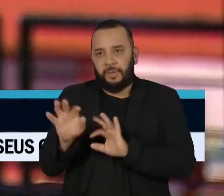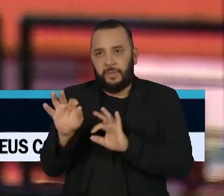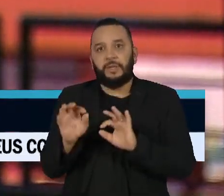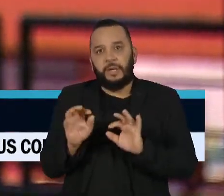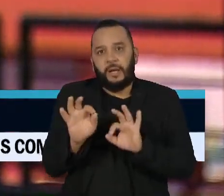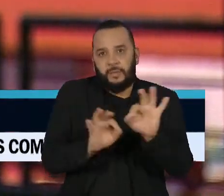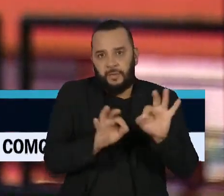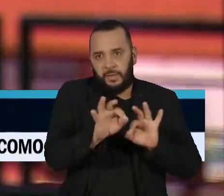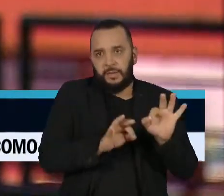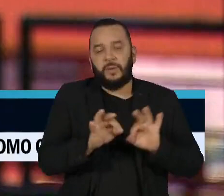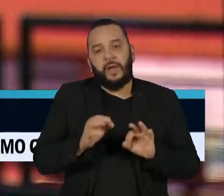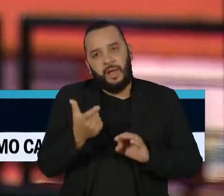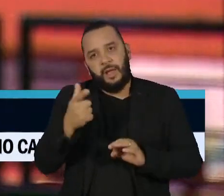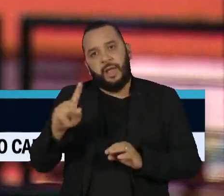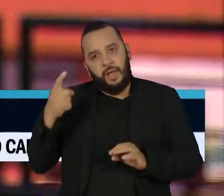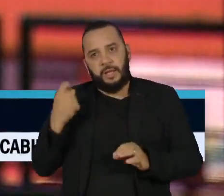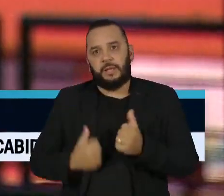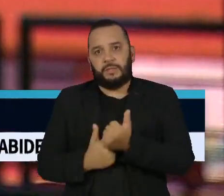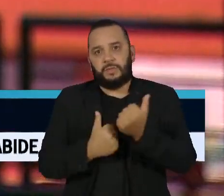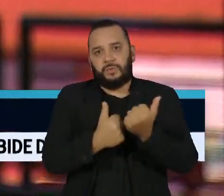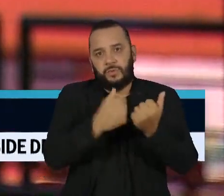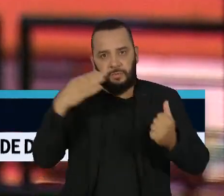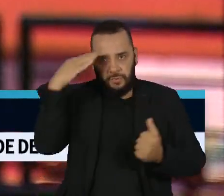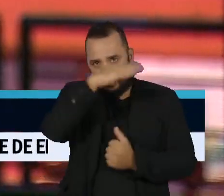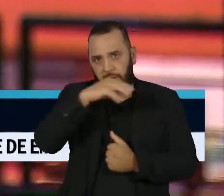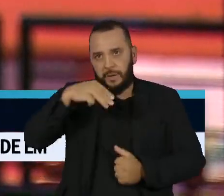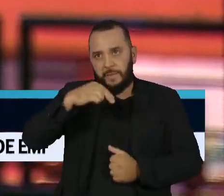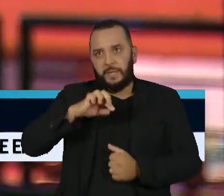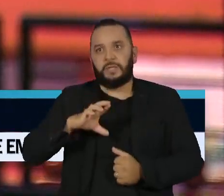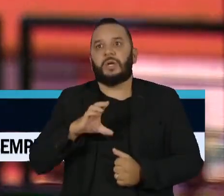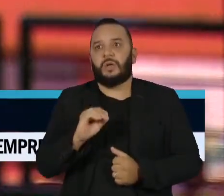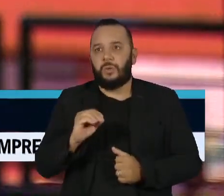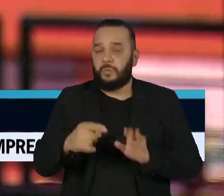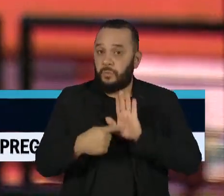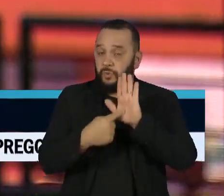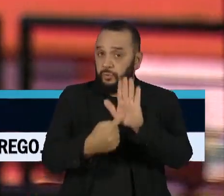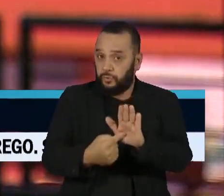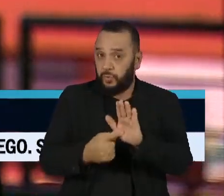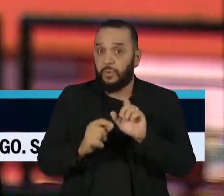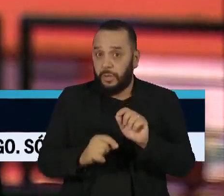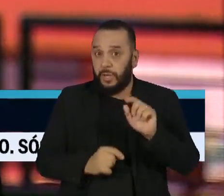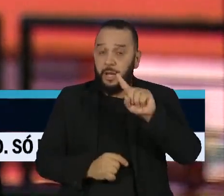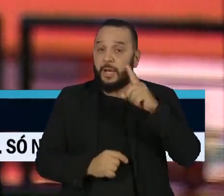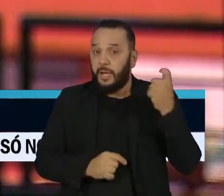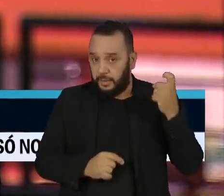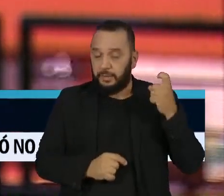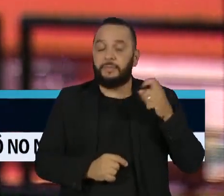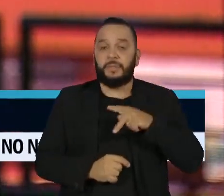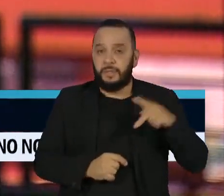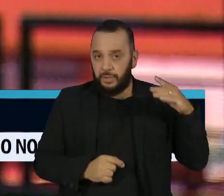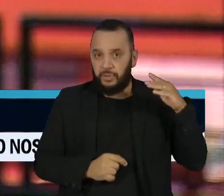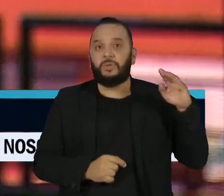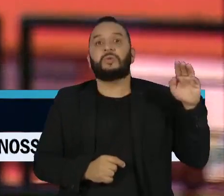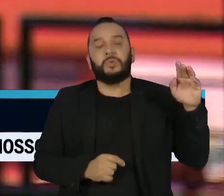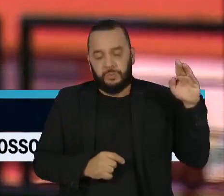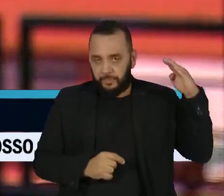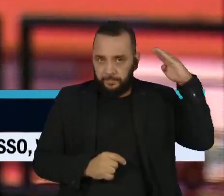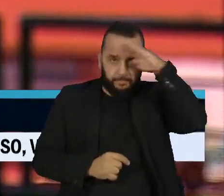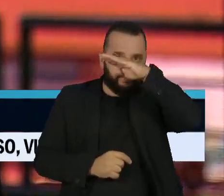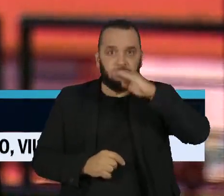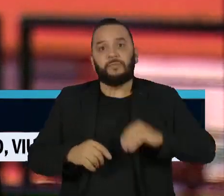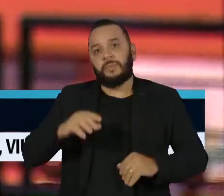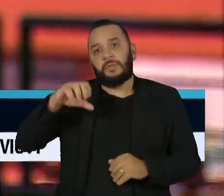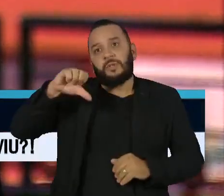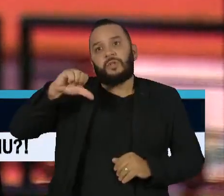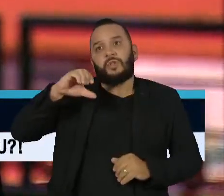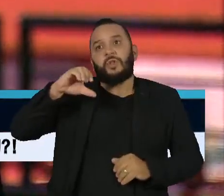Marcelo Câmara, que também é alvo da Polícia Federal, mostrou que o ex-presidente recebeu mais de 9 mil presentes